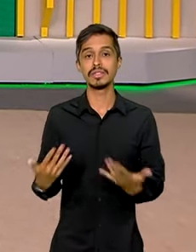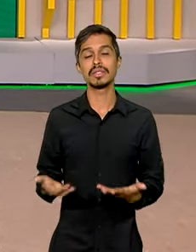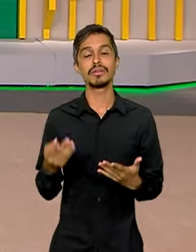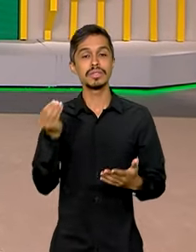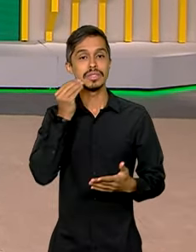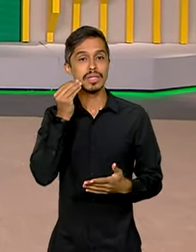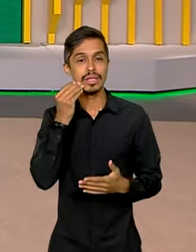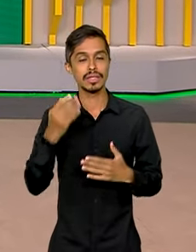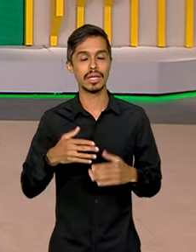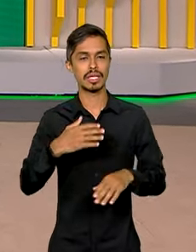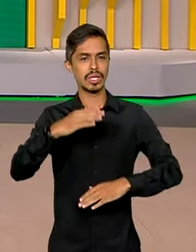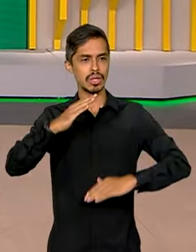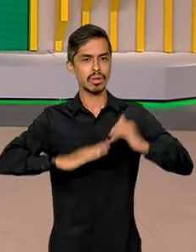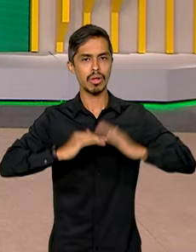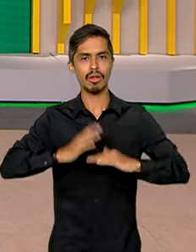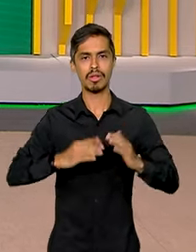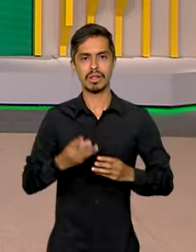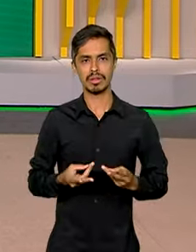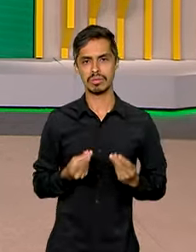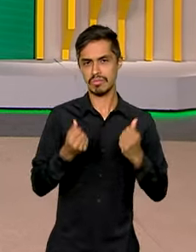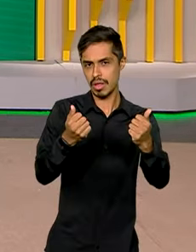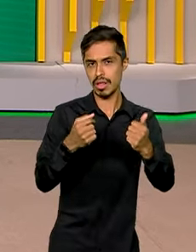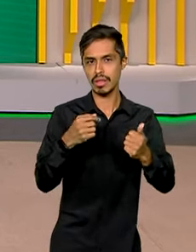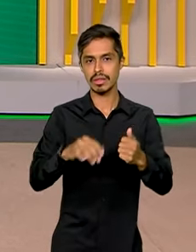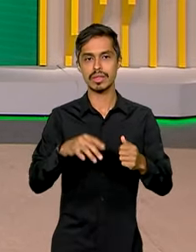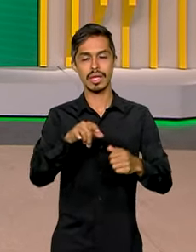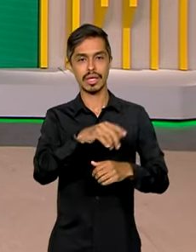qualificar trabalhadores na economia solidária,